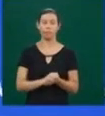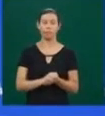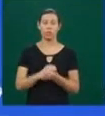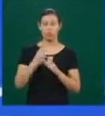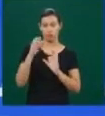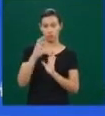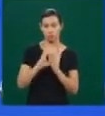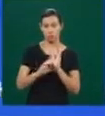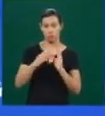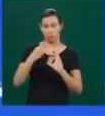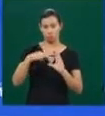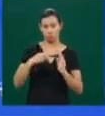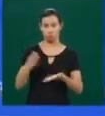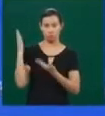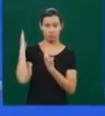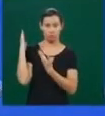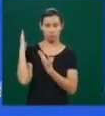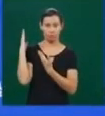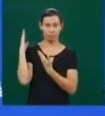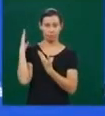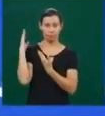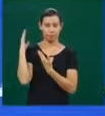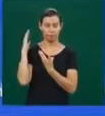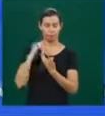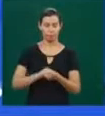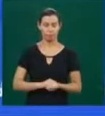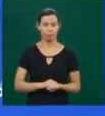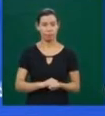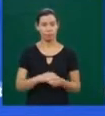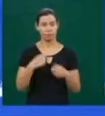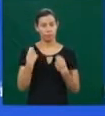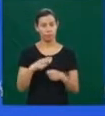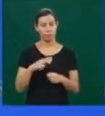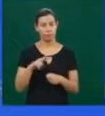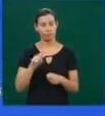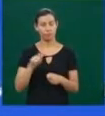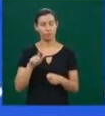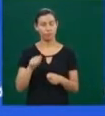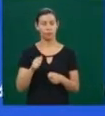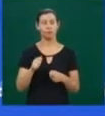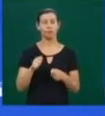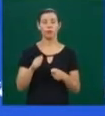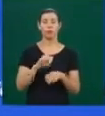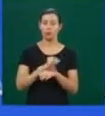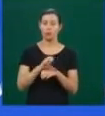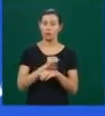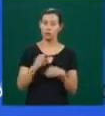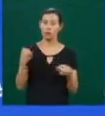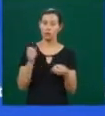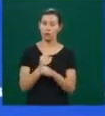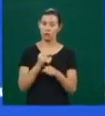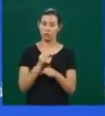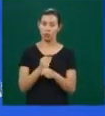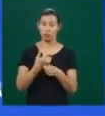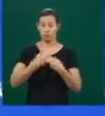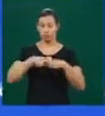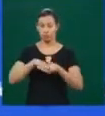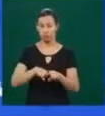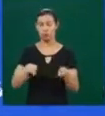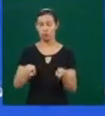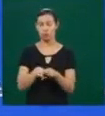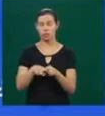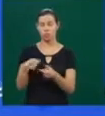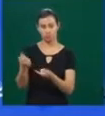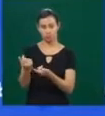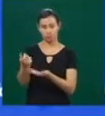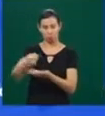fundação cdl.org.br. Vaga de estágio também em contábeis. Área de crédito e cobrança. De segunda a sexta,